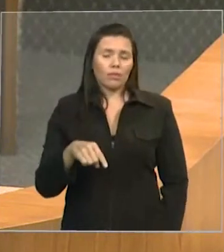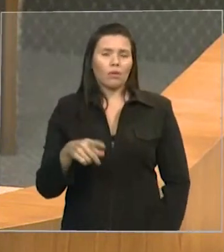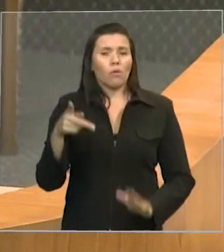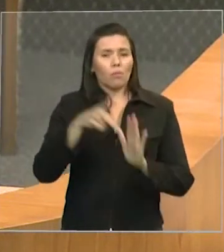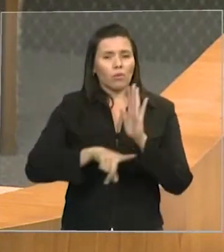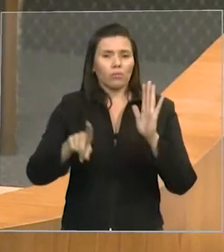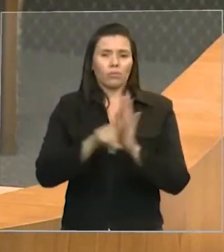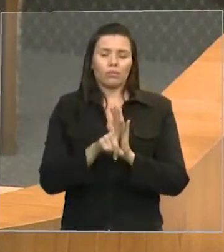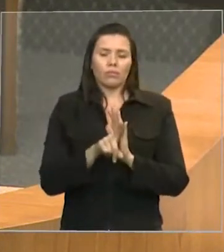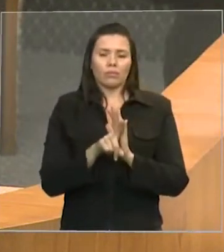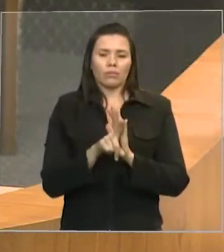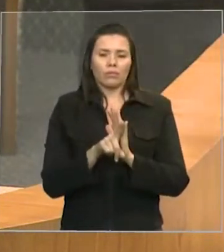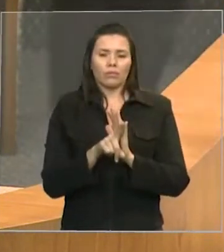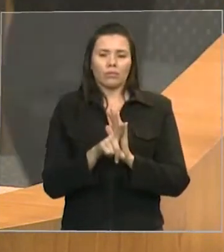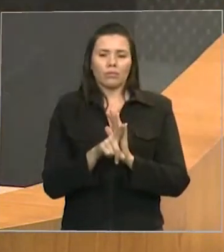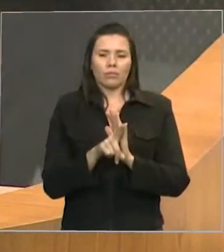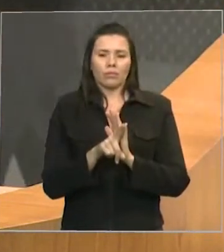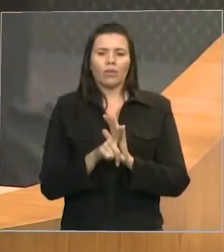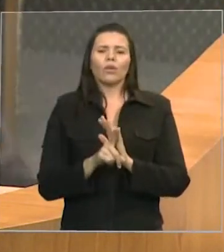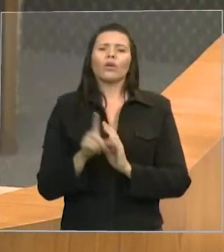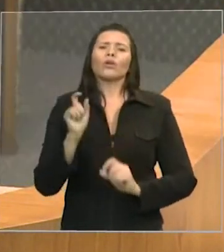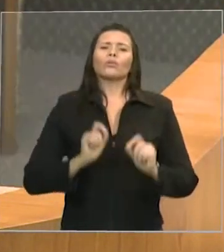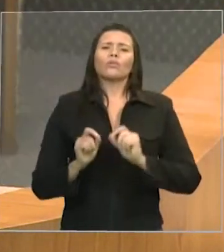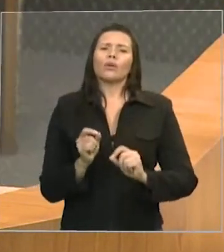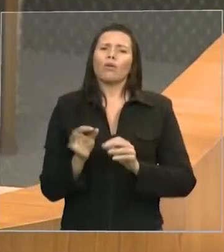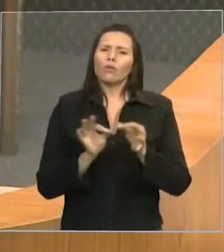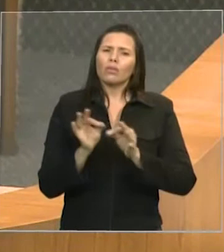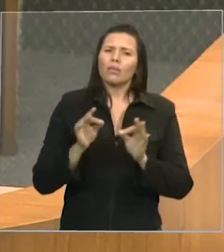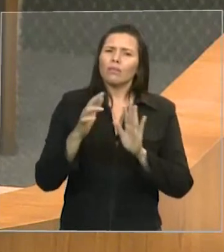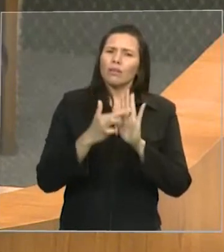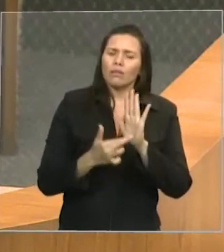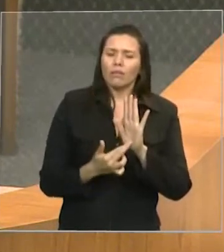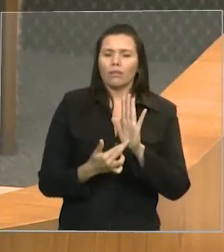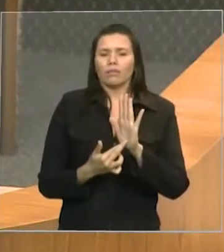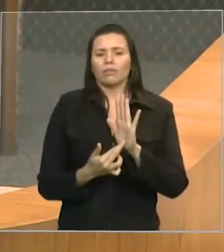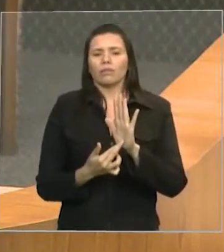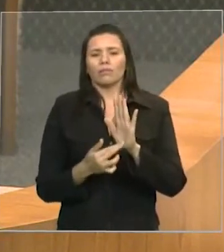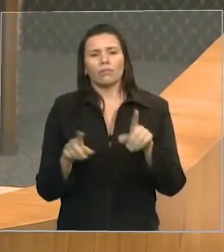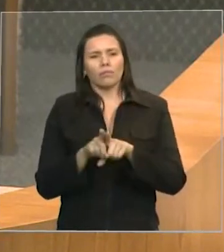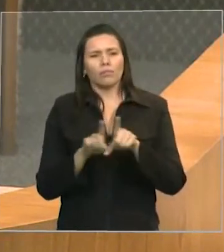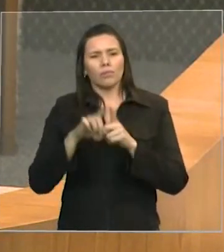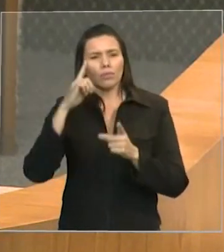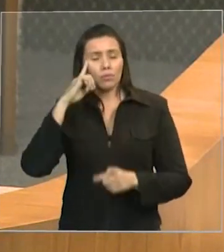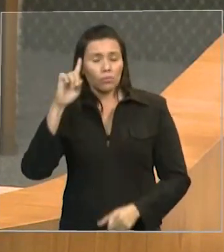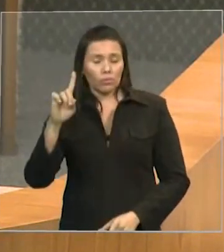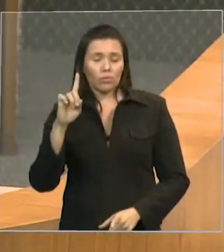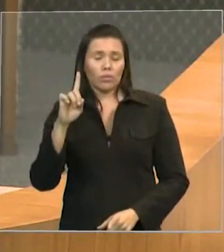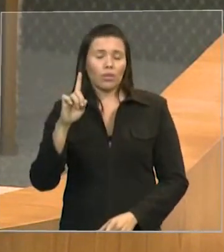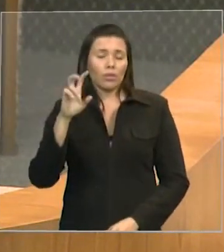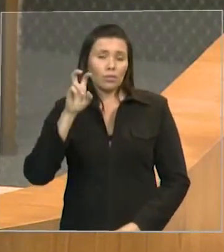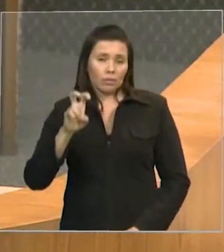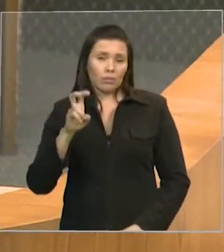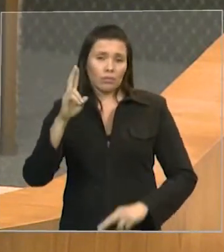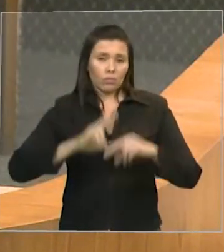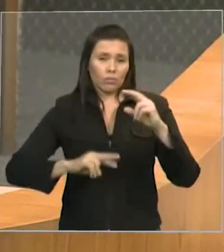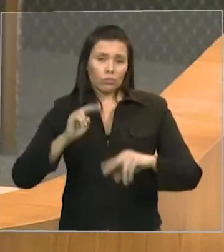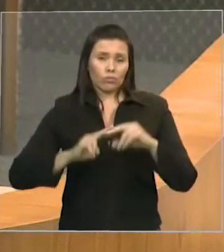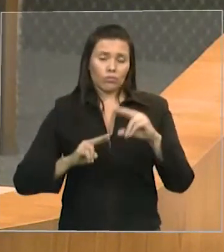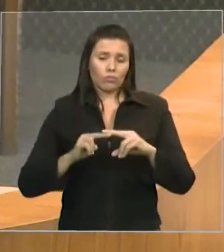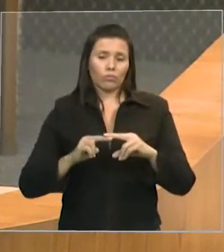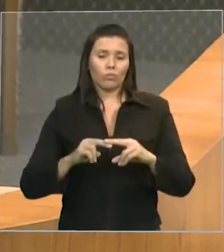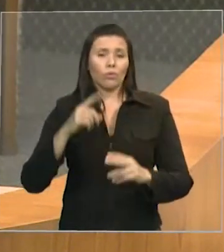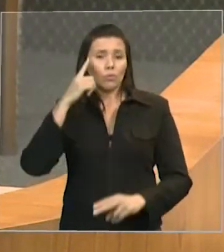minha autoria que estabelecia também no Dia Mundial do Meio Ambiente, dia 5 de junho, o Dia